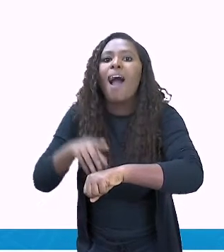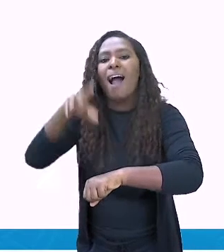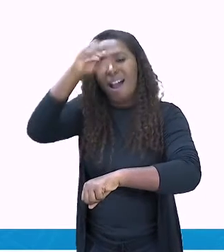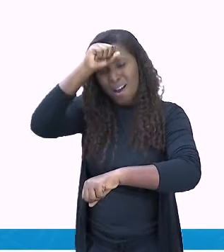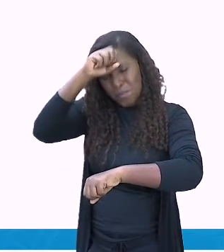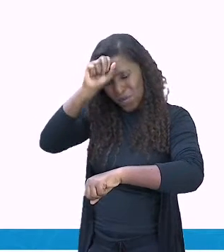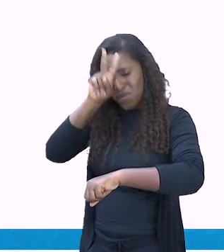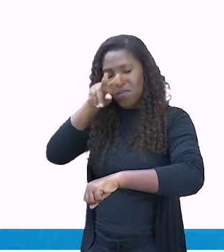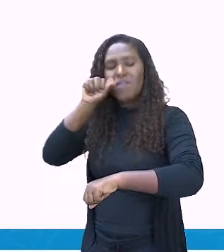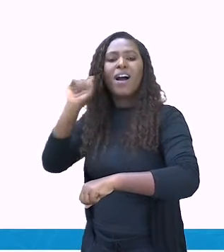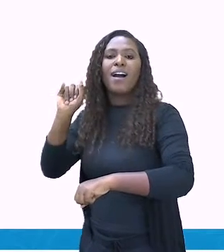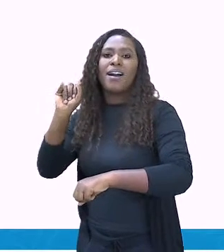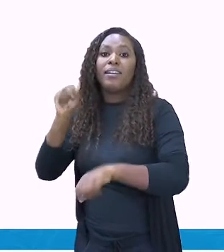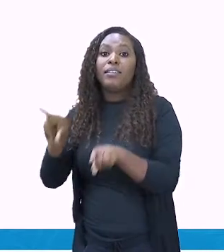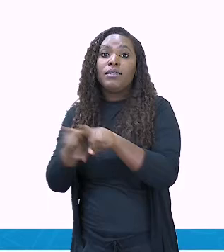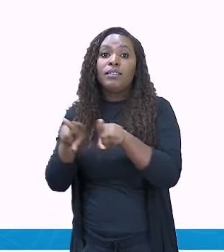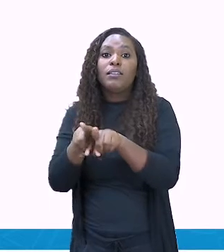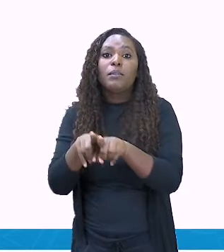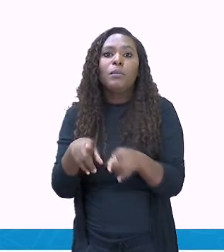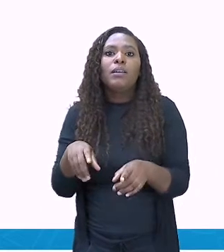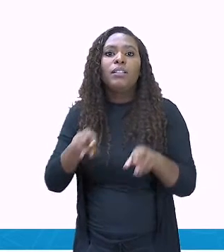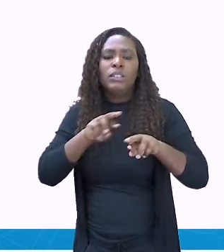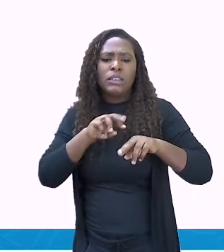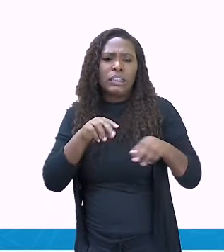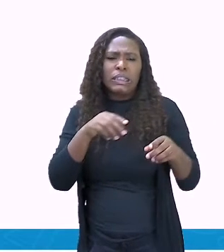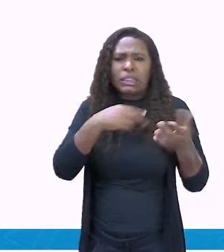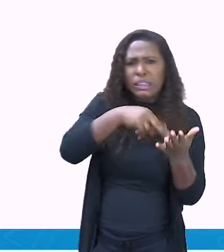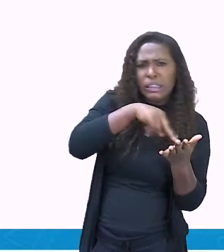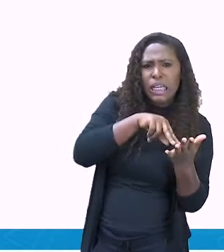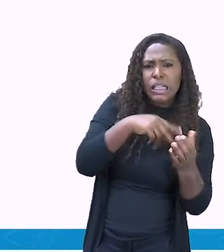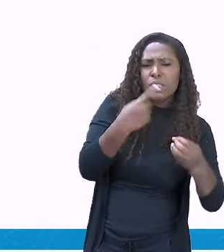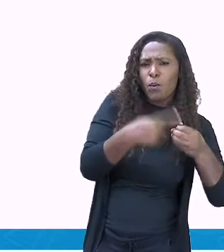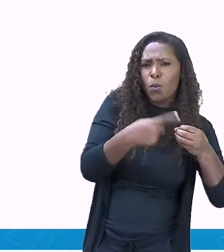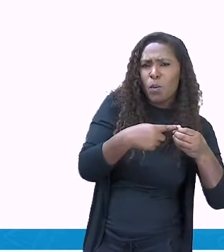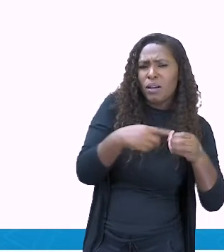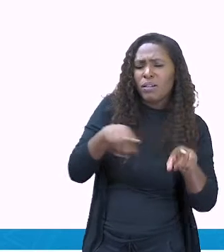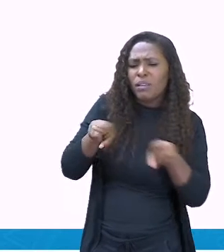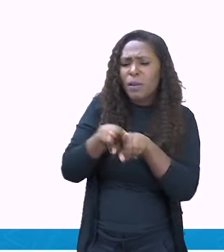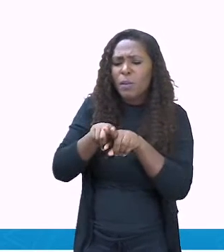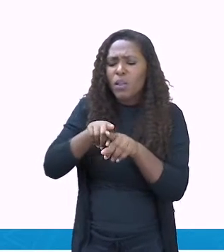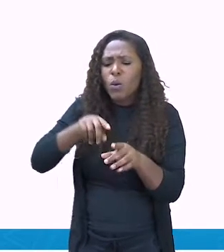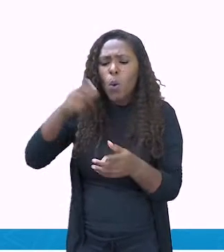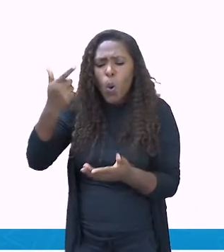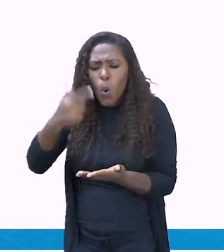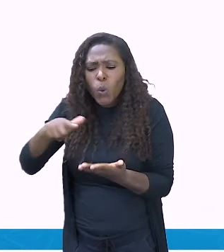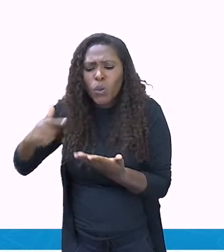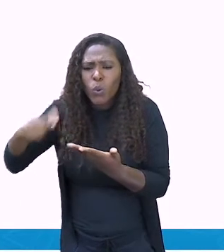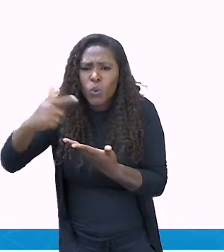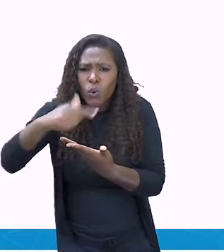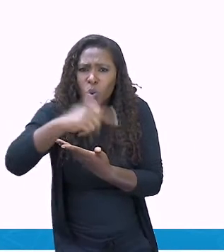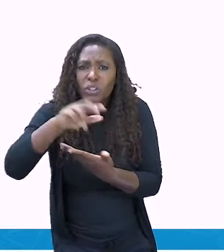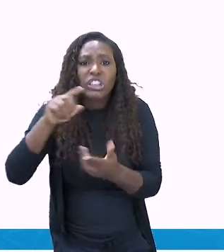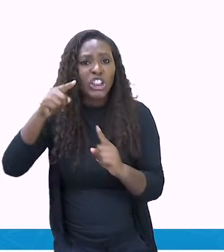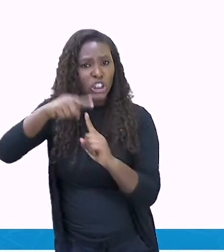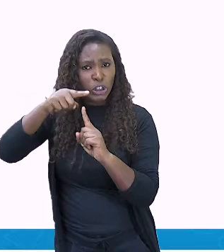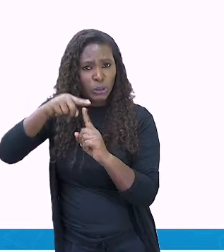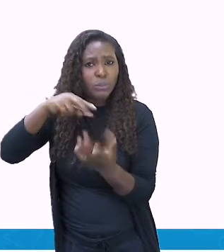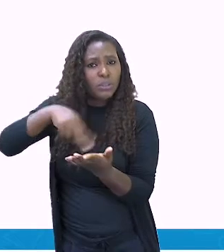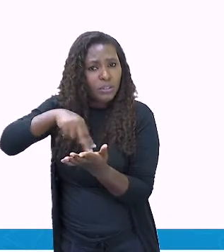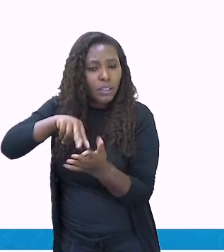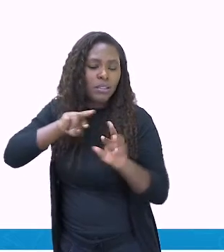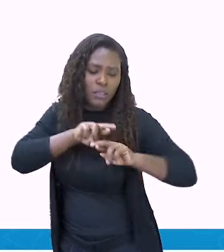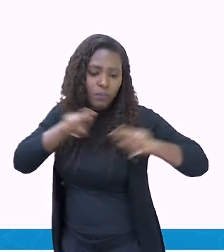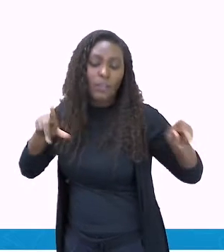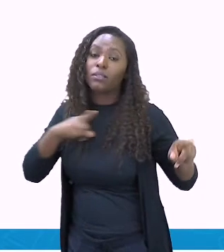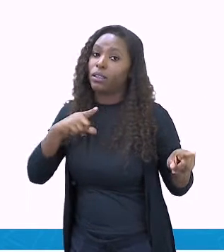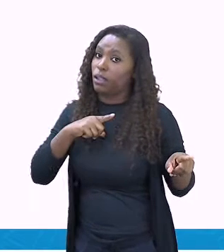Diferenciar as danças urbanas das demais manifestações da dança, valorizando, respeitando e